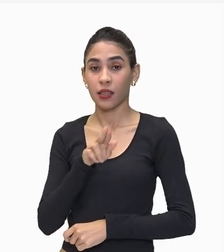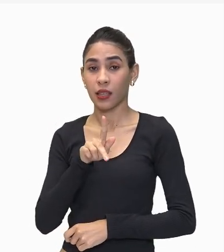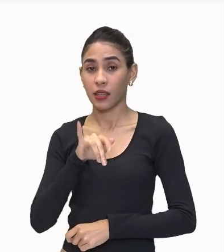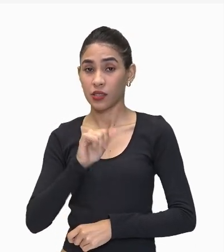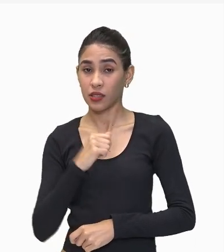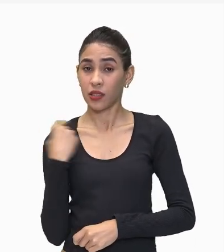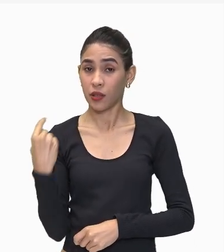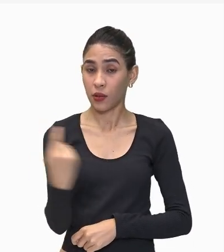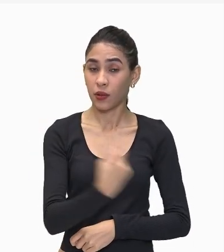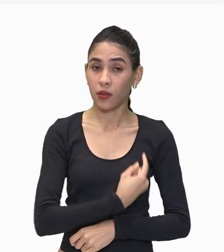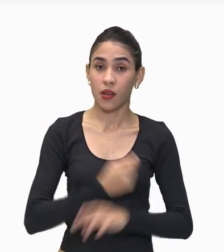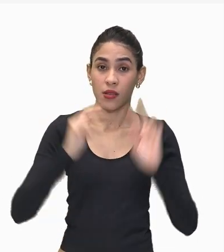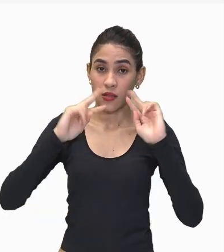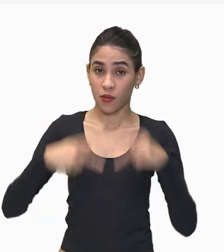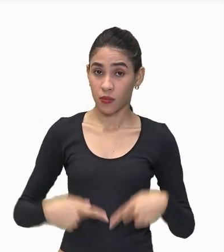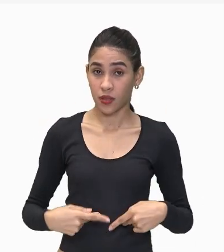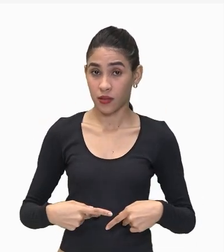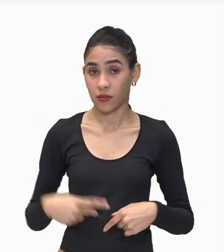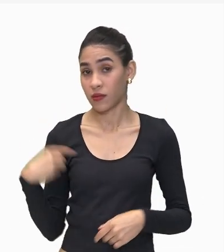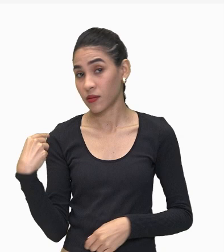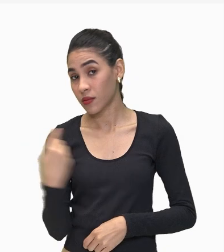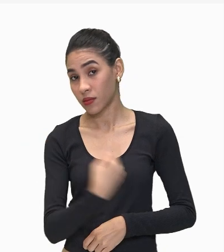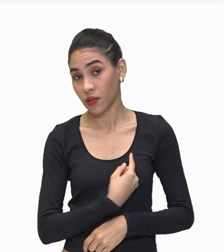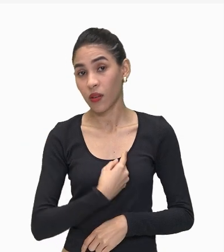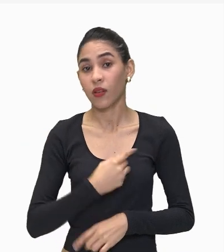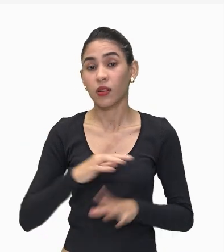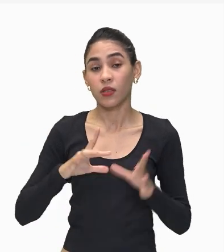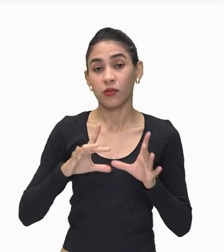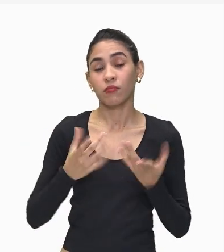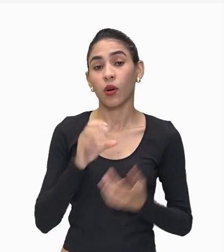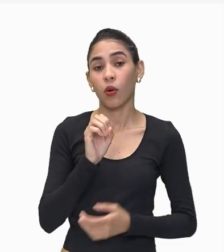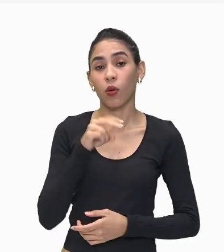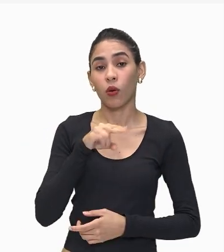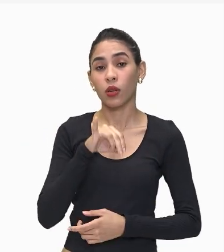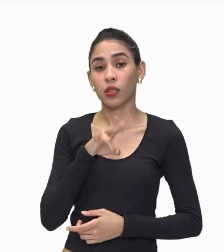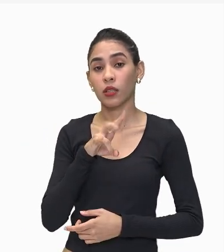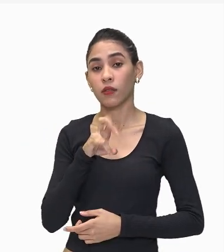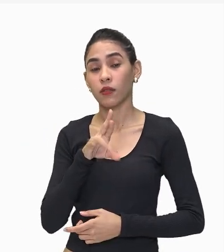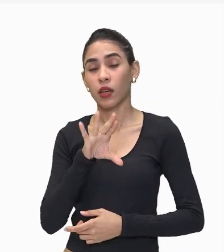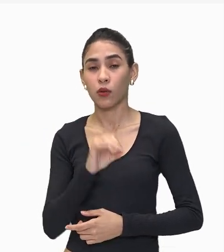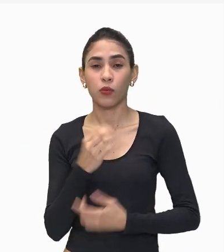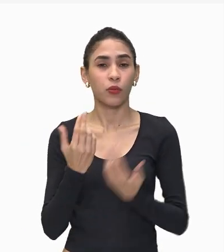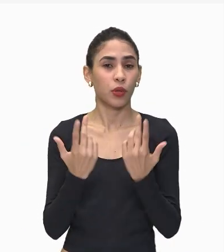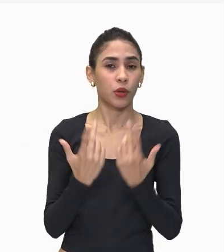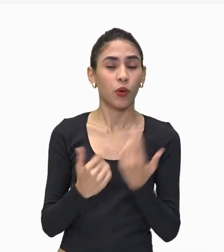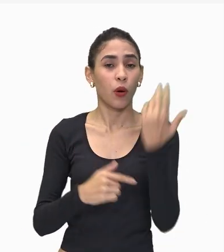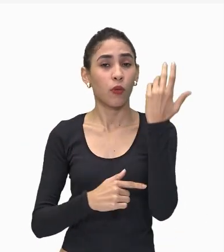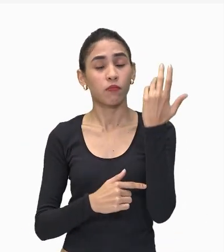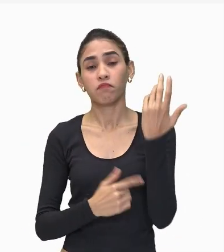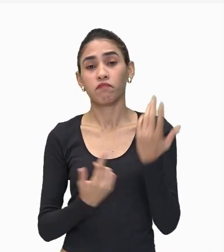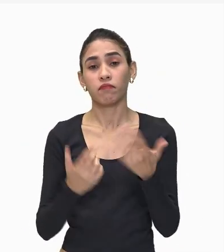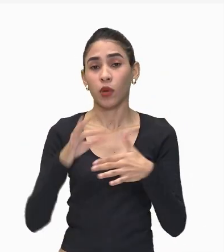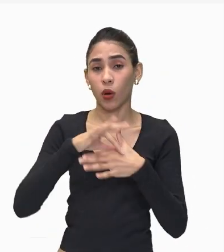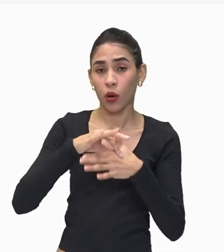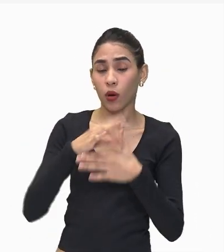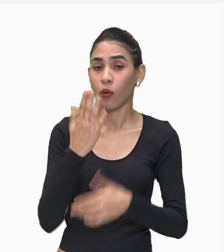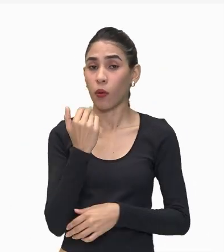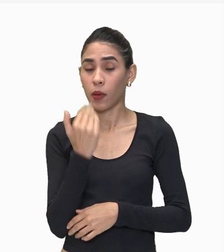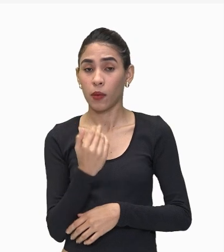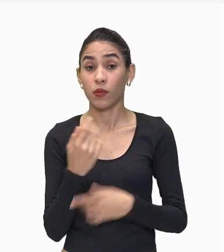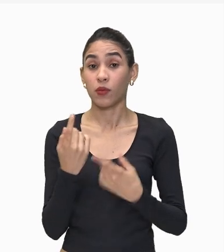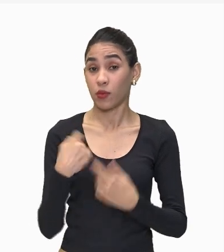seres humanos Nós somos seres onívoros Comemos vegetais Comemos carne A gente